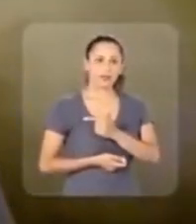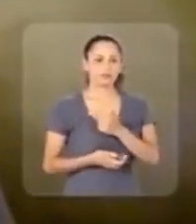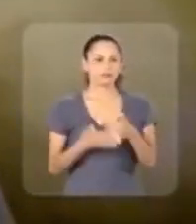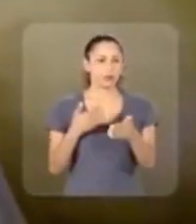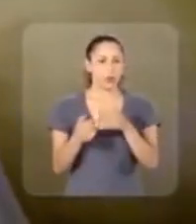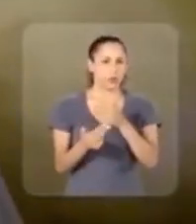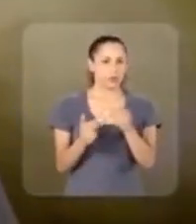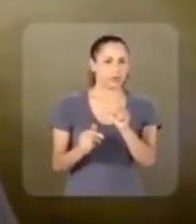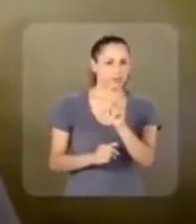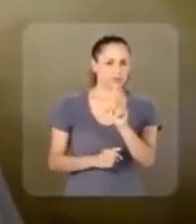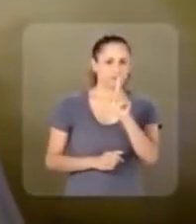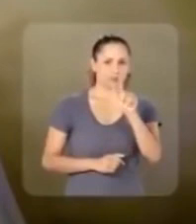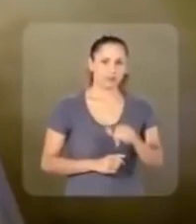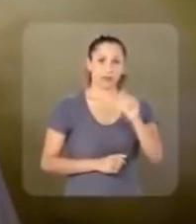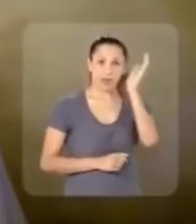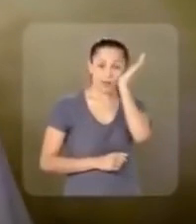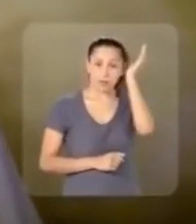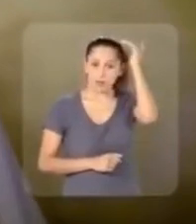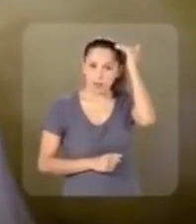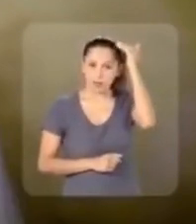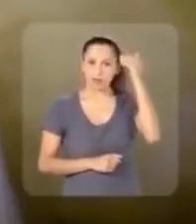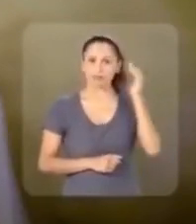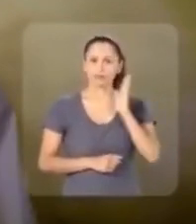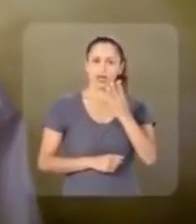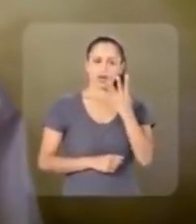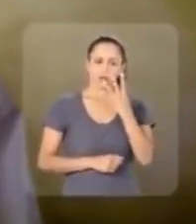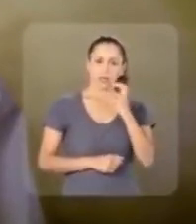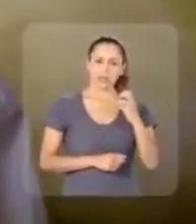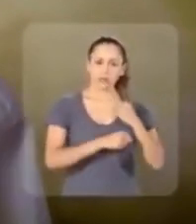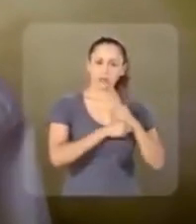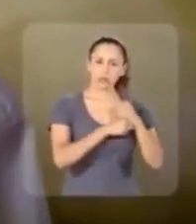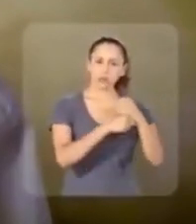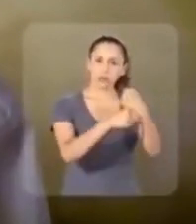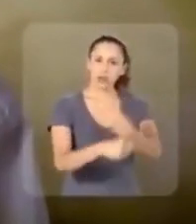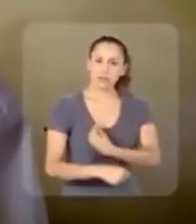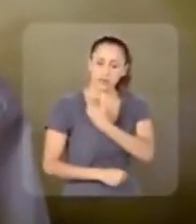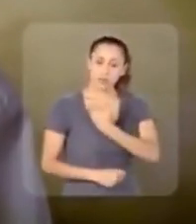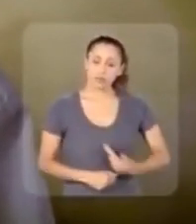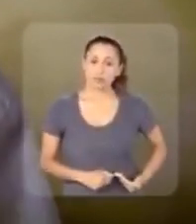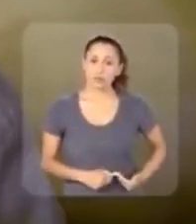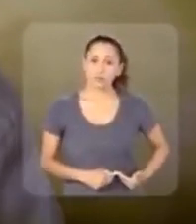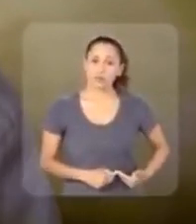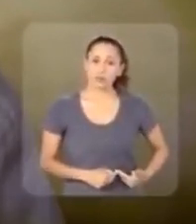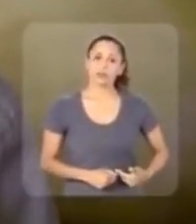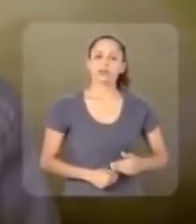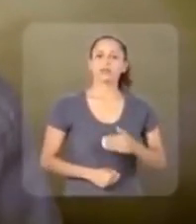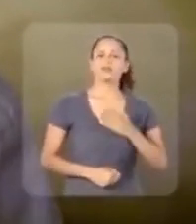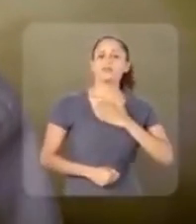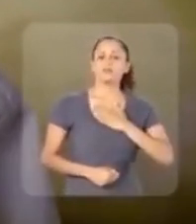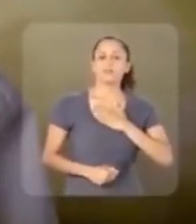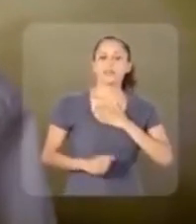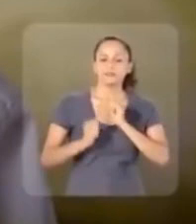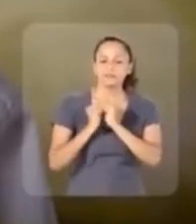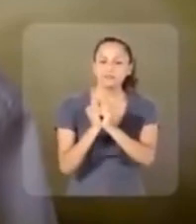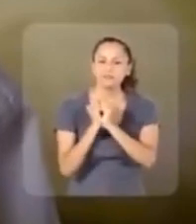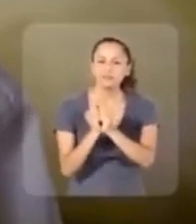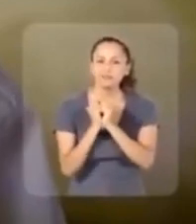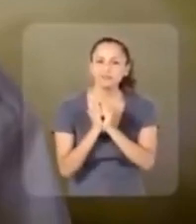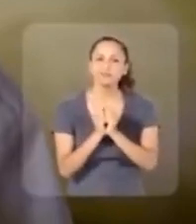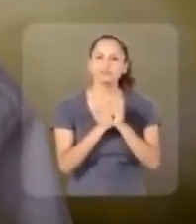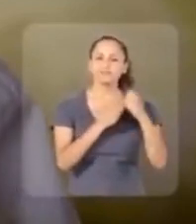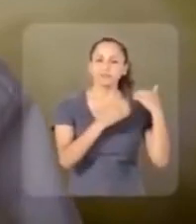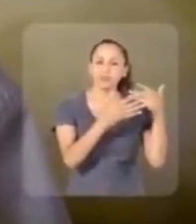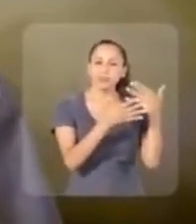mulher, a Ana Amélia. Ao longo dos meus 45 anos de vida pública, minha grande companheira de jornada